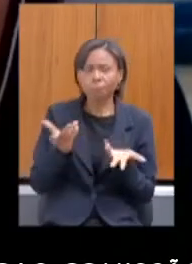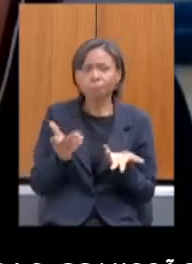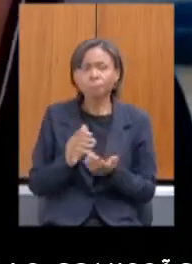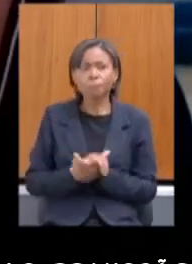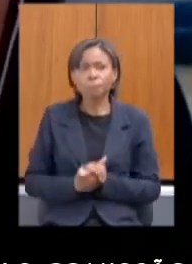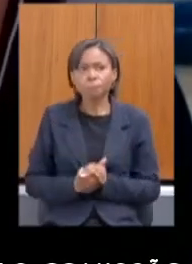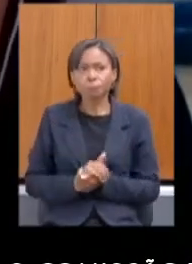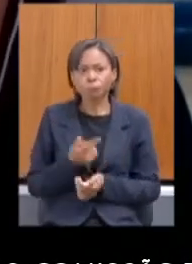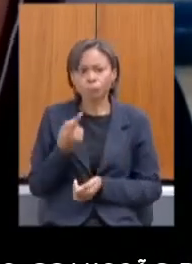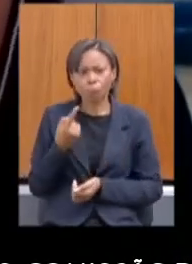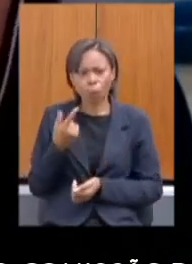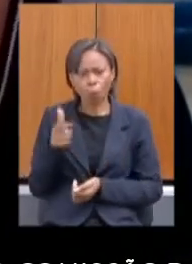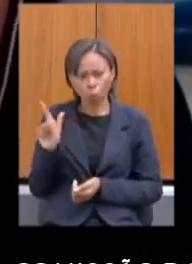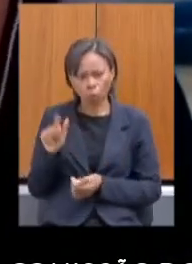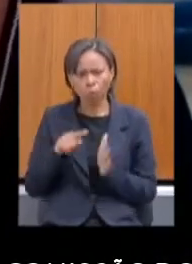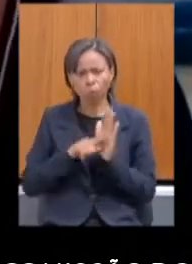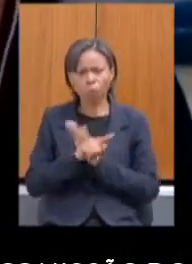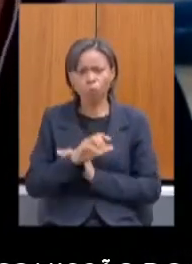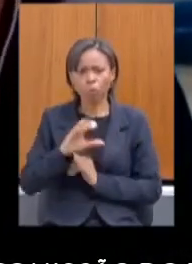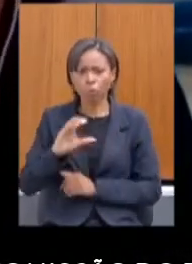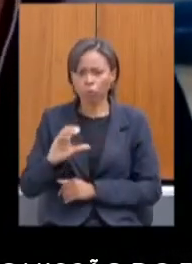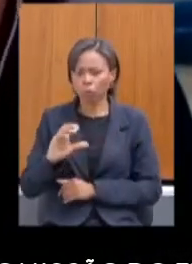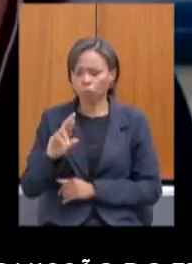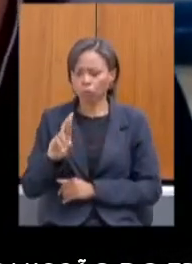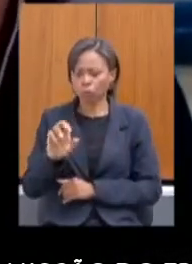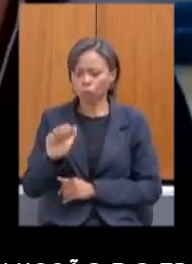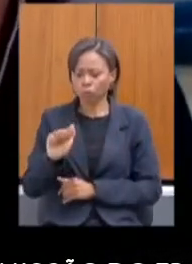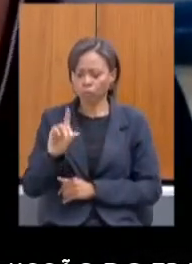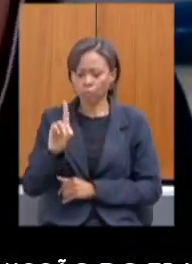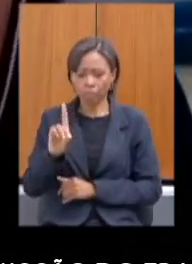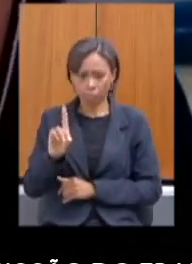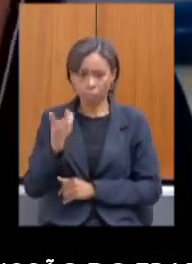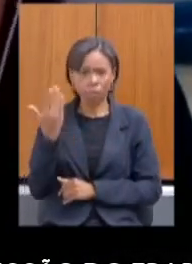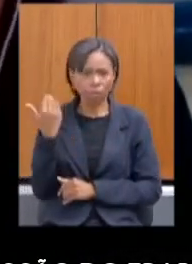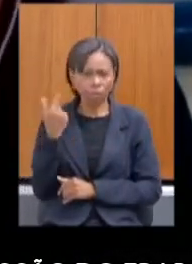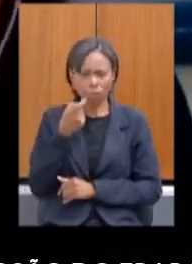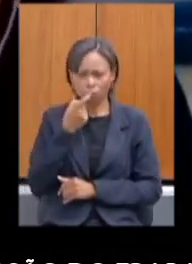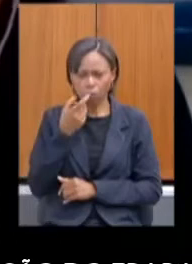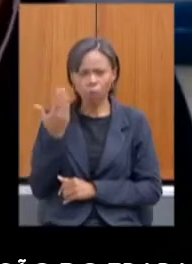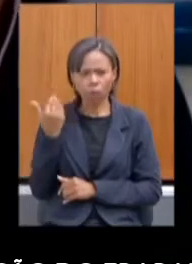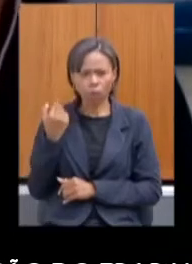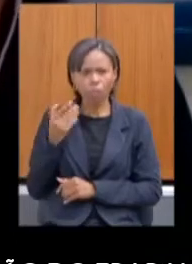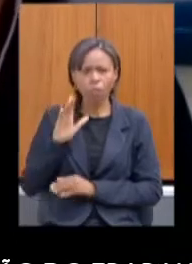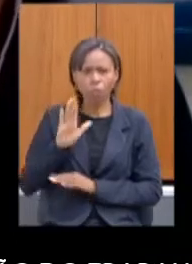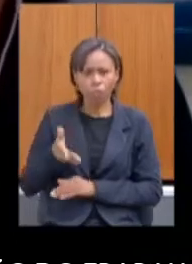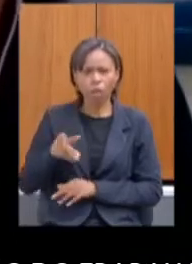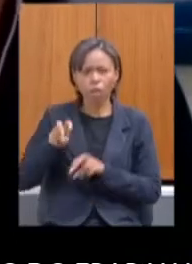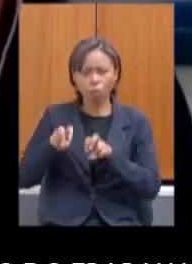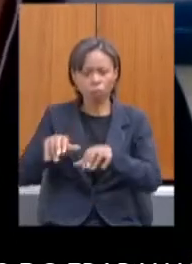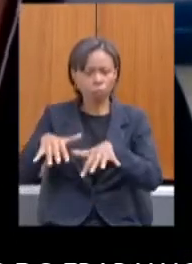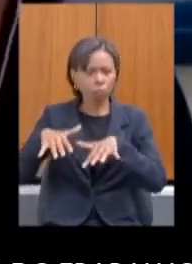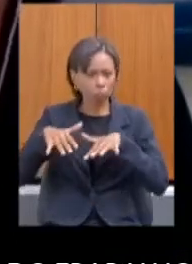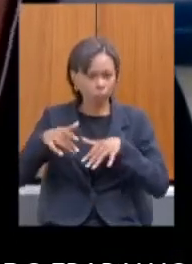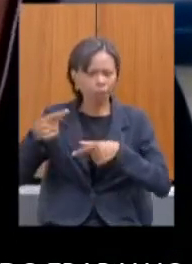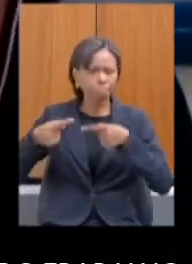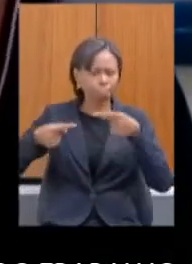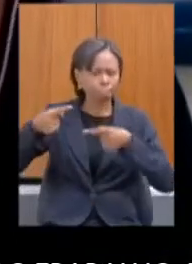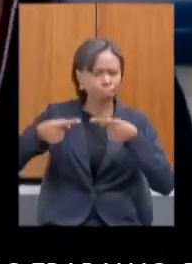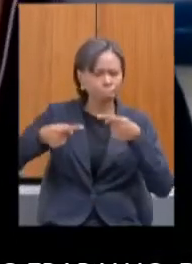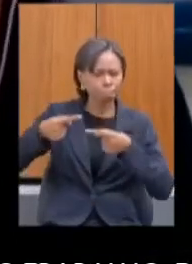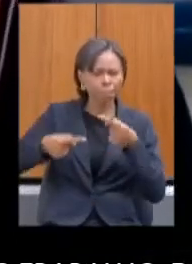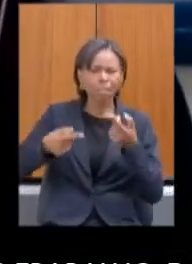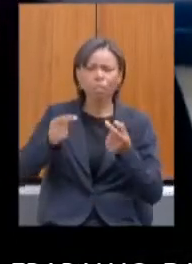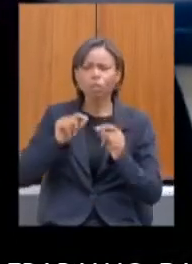CREAD, nós fizemos uma audiência pública há poucos dias atrás, discutimos a questão do reflexo